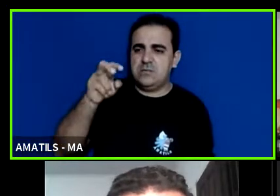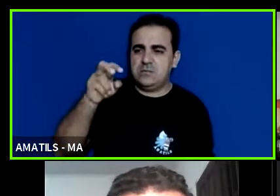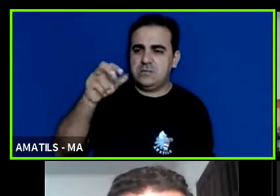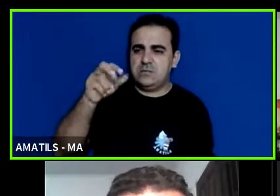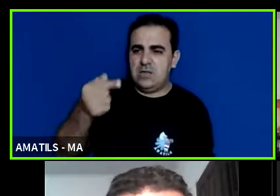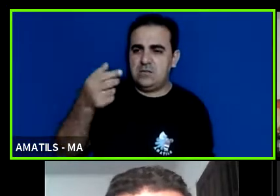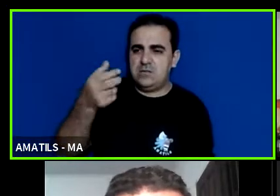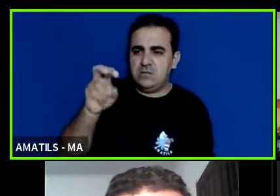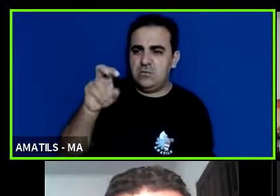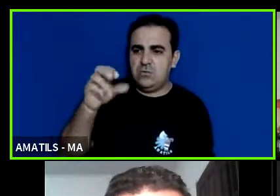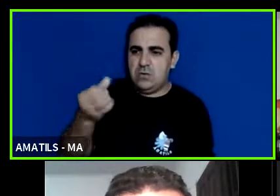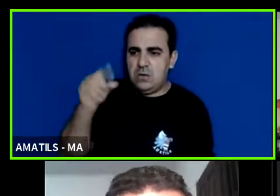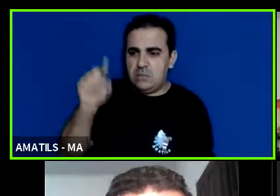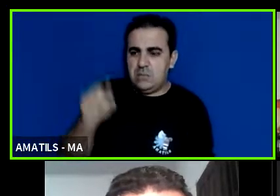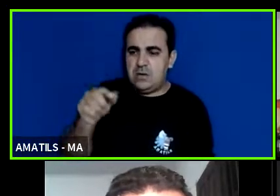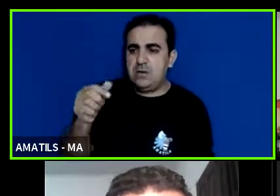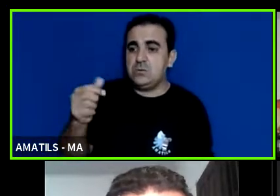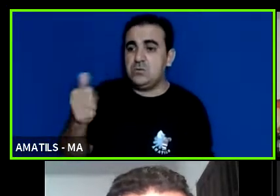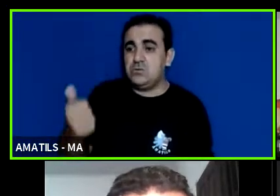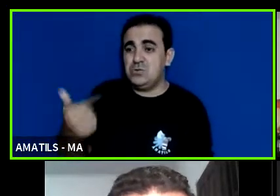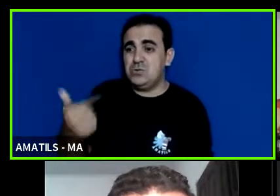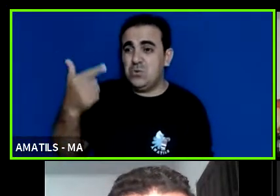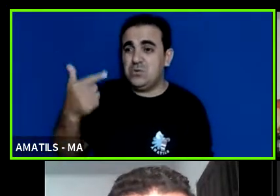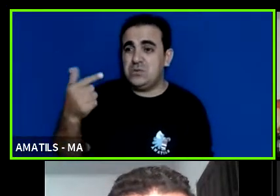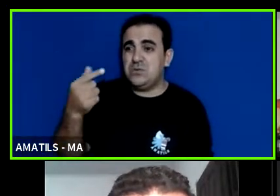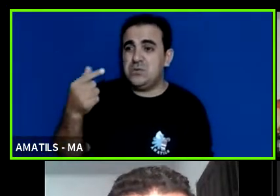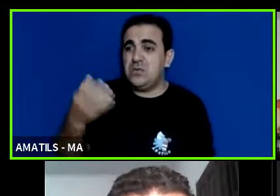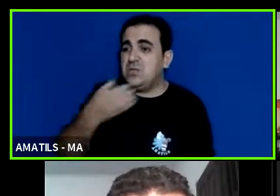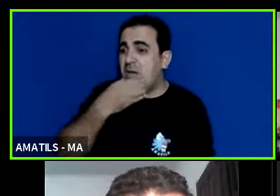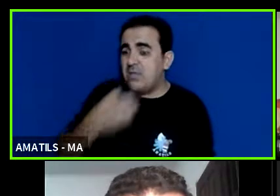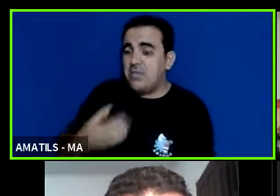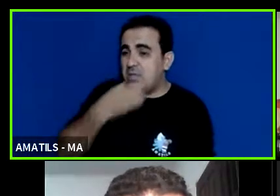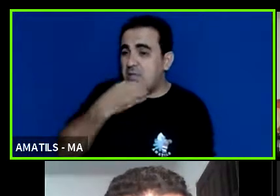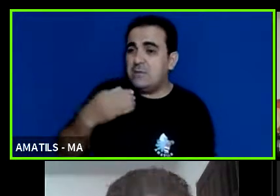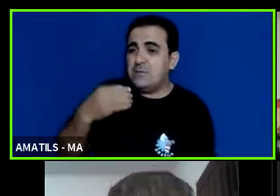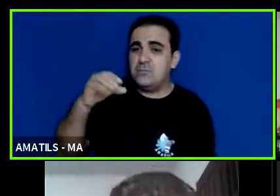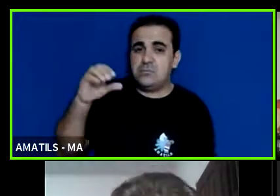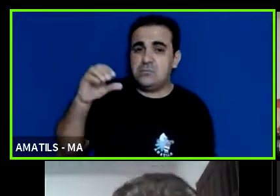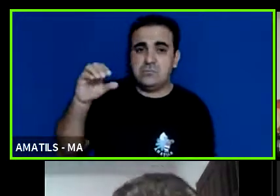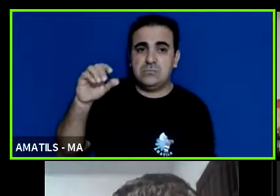12 de dezembro de 2018 no seu artigo 16